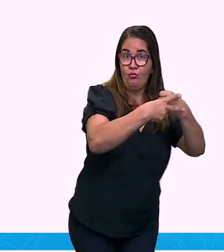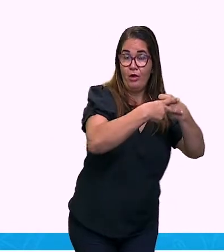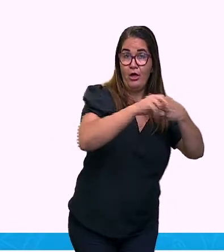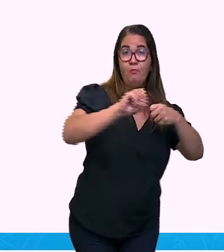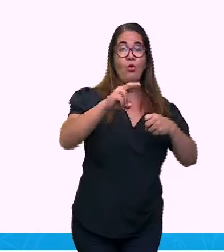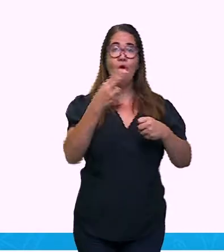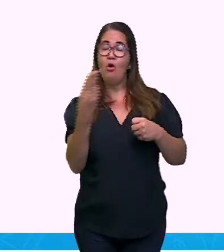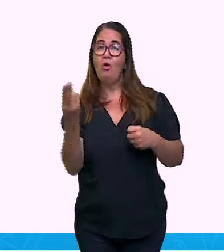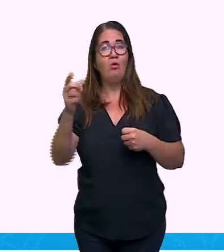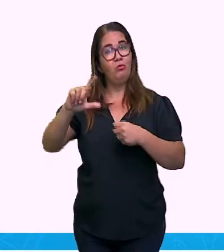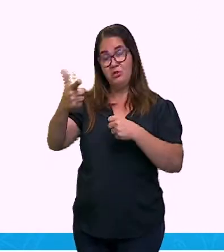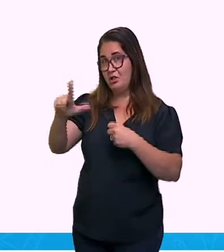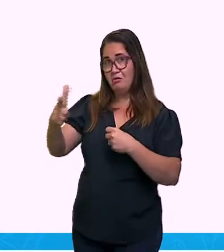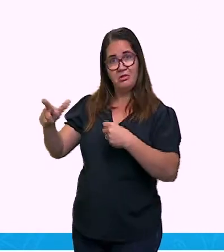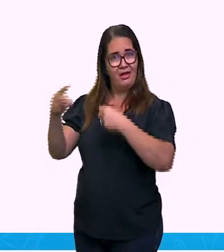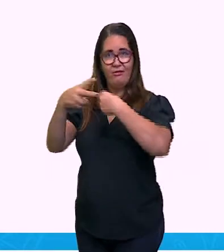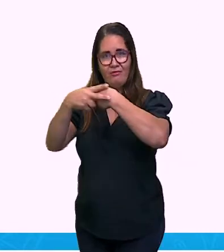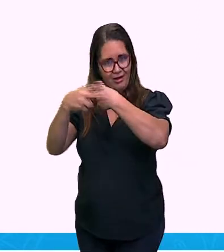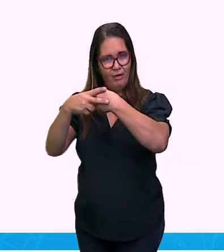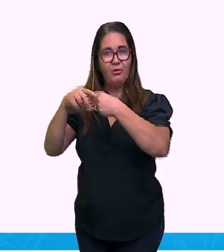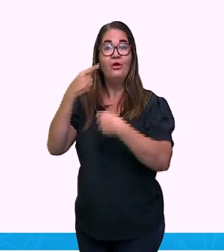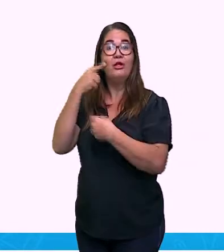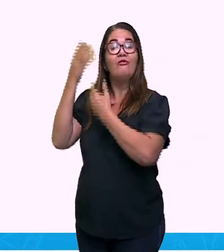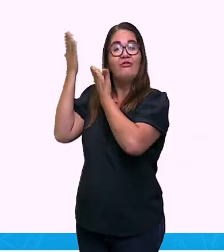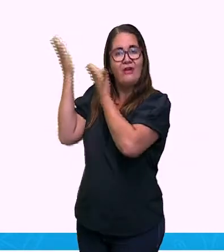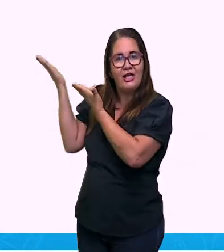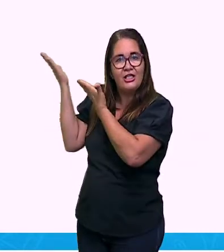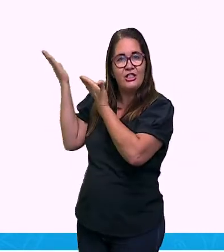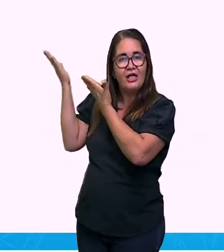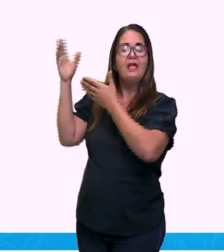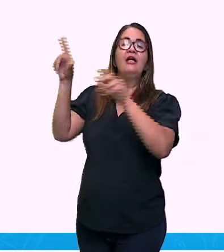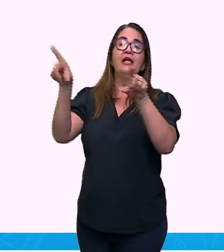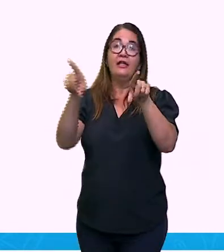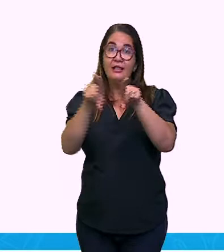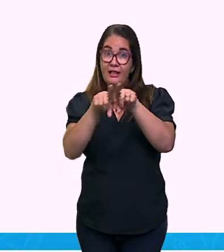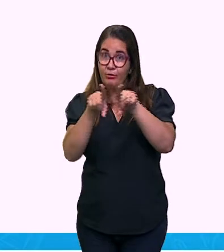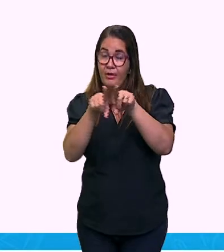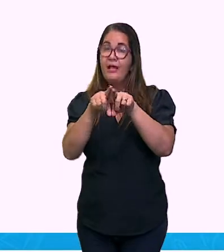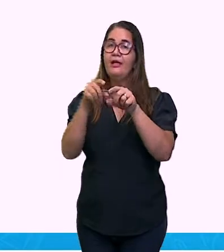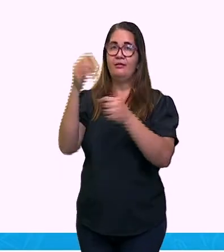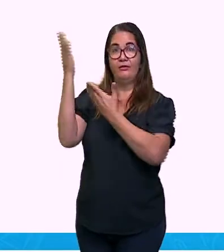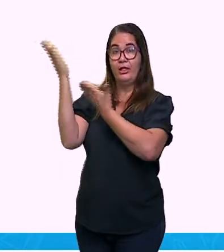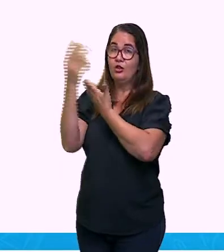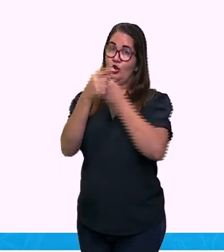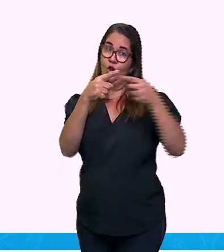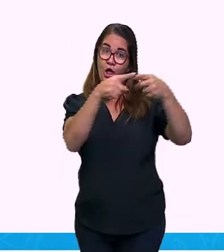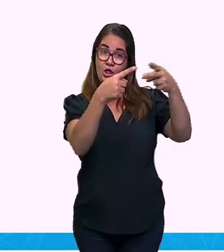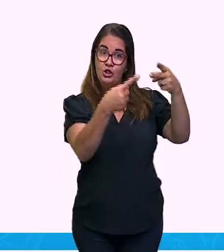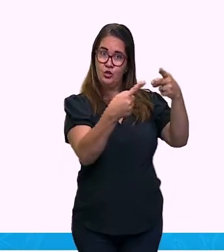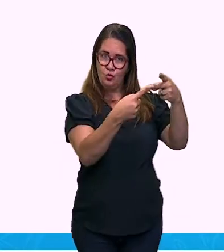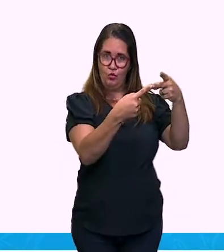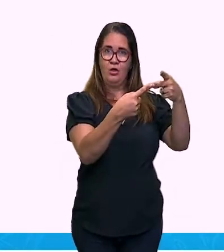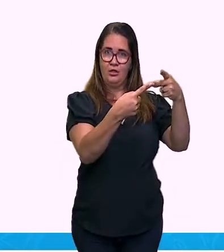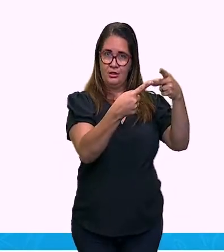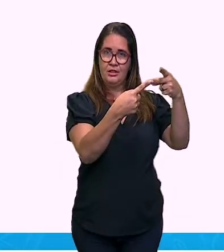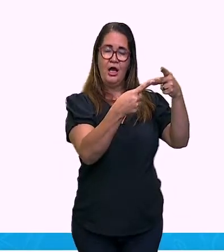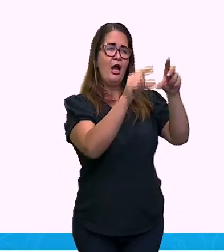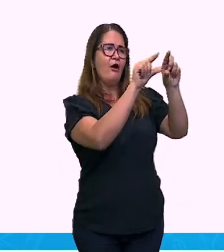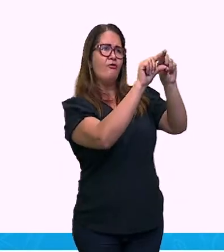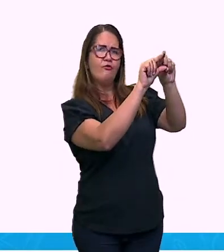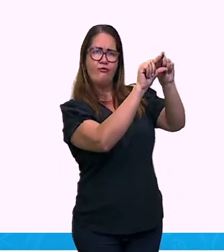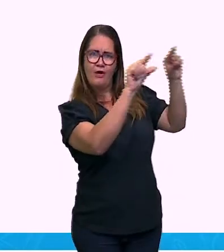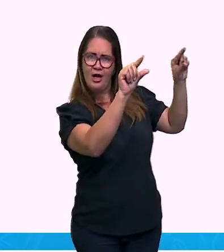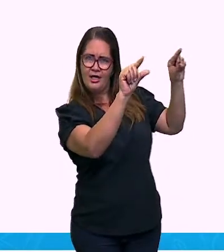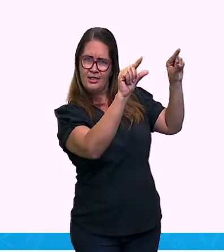temos a frase verbal e a frase nominal. Vamos ao exemplo da frase verbal. Tô me